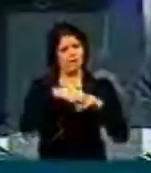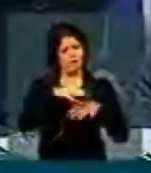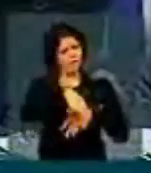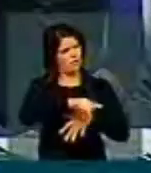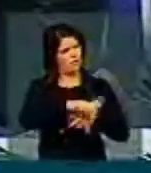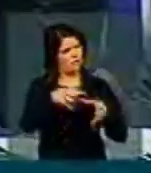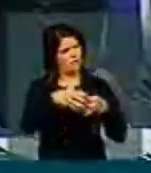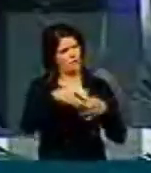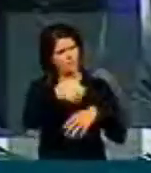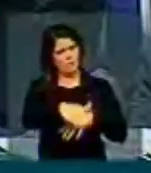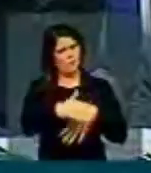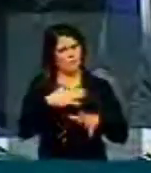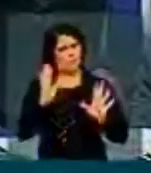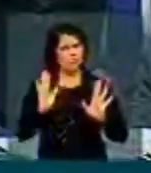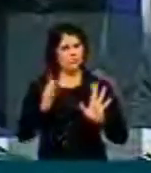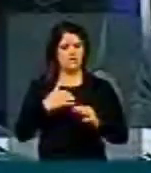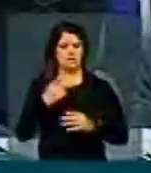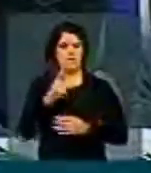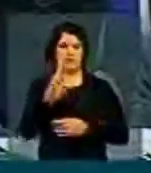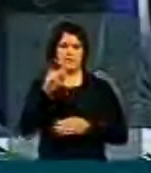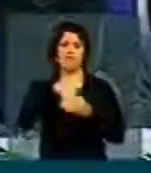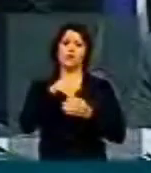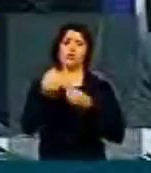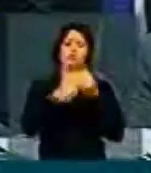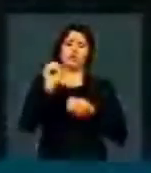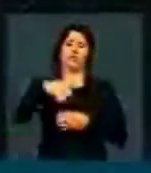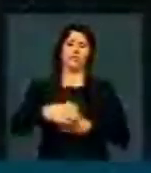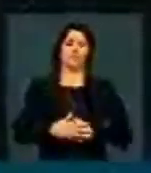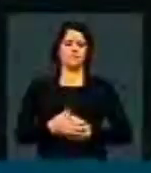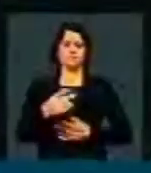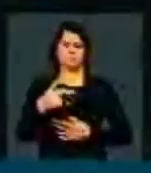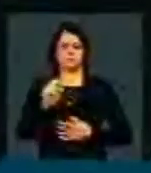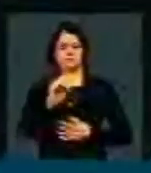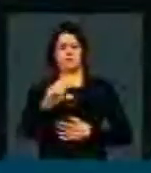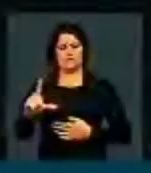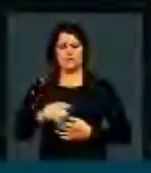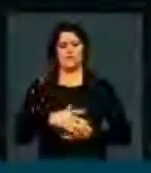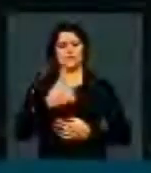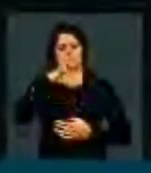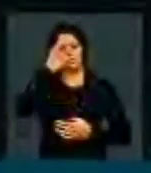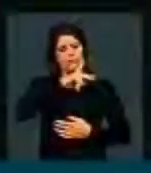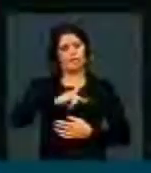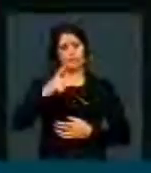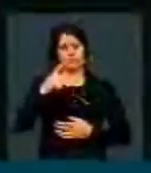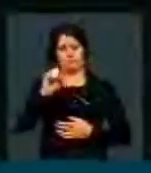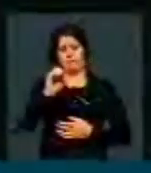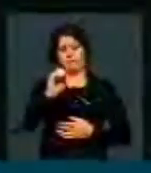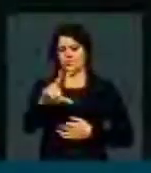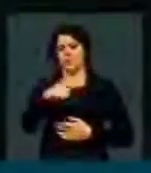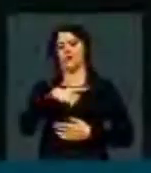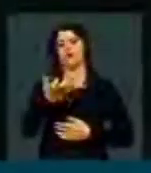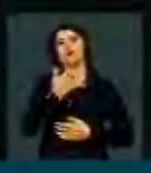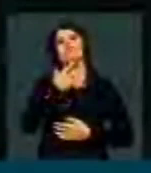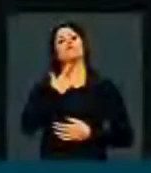BRB, como vota? Sim, Sr. Presidente. Pessoal? Sr. Presidente, o pessoal quer votar o